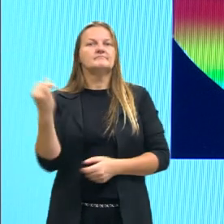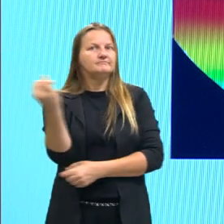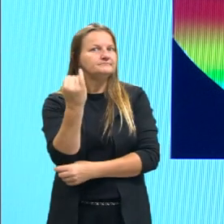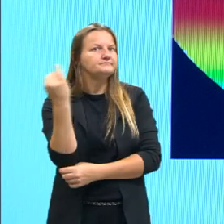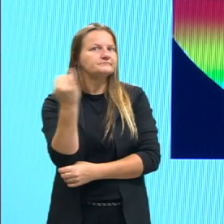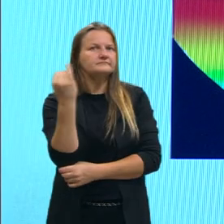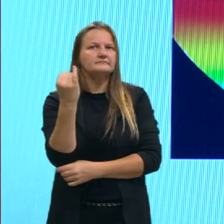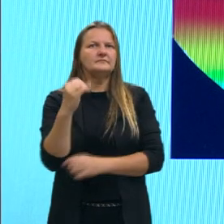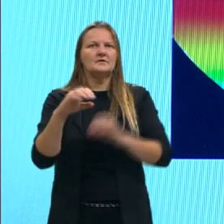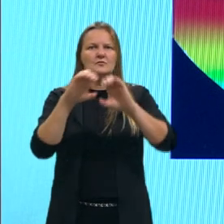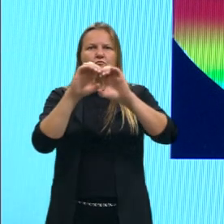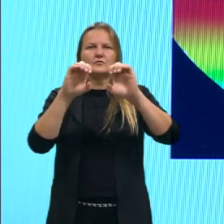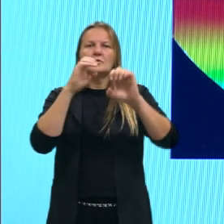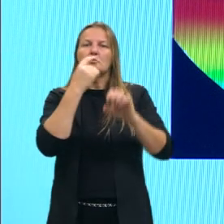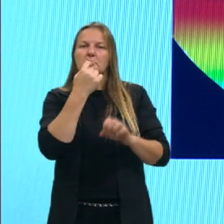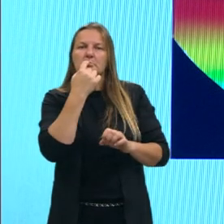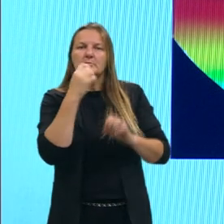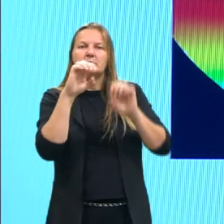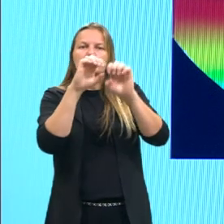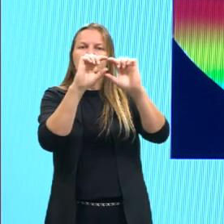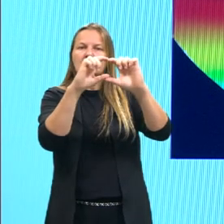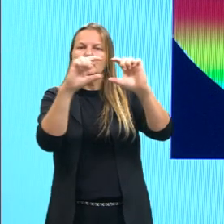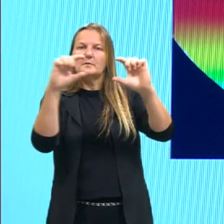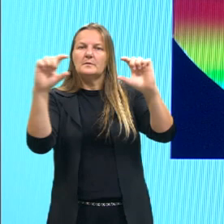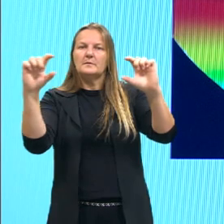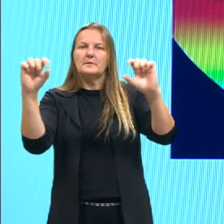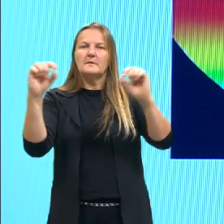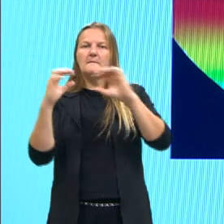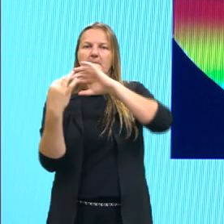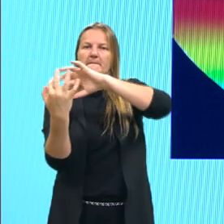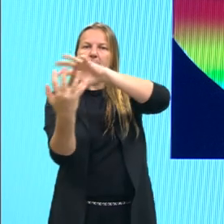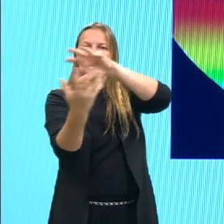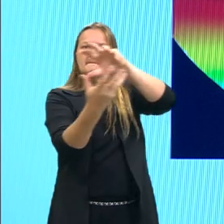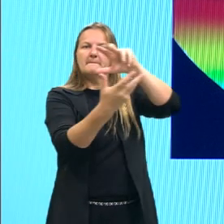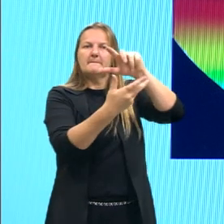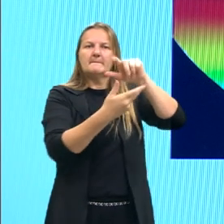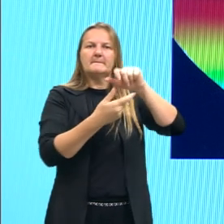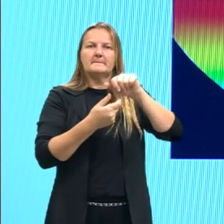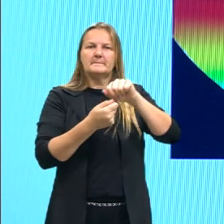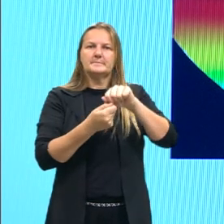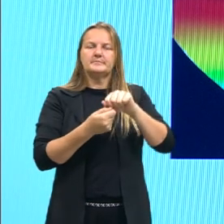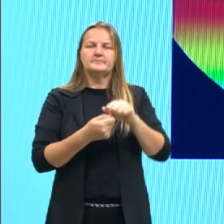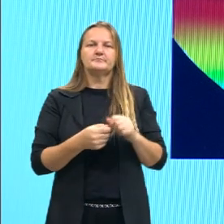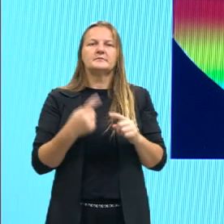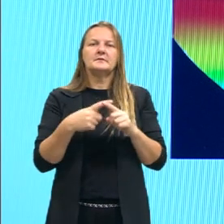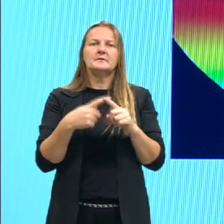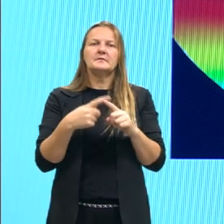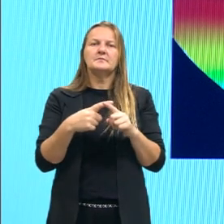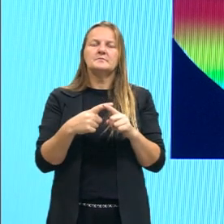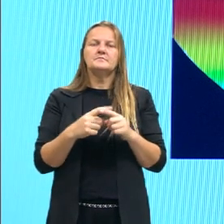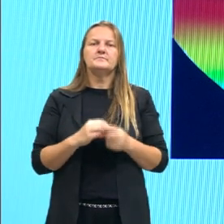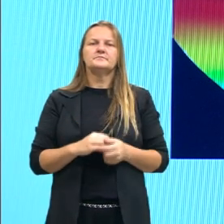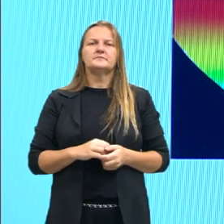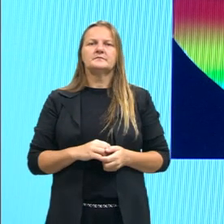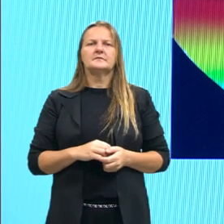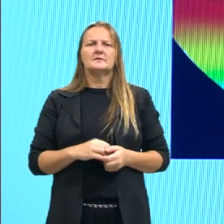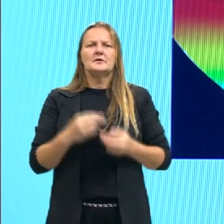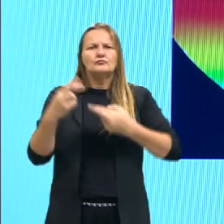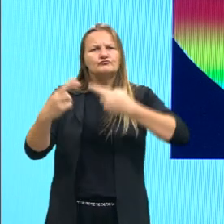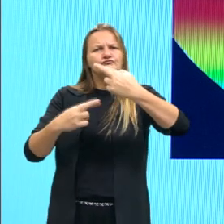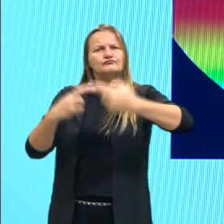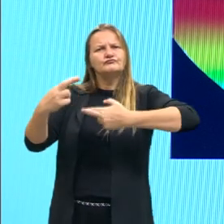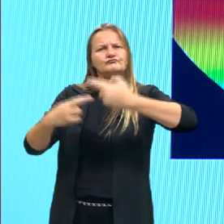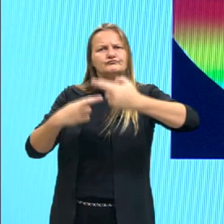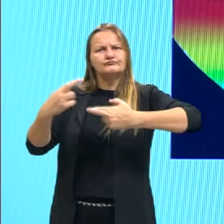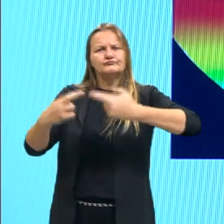ele tá com essa configuração aí, ele vai, né, ter interação aí com